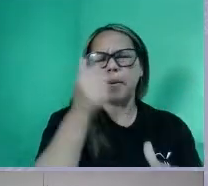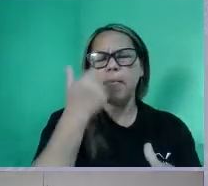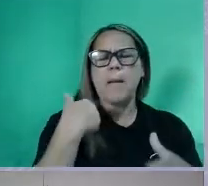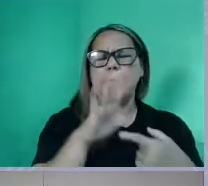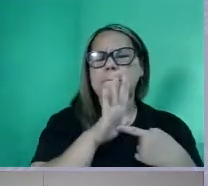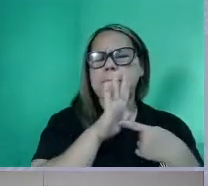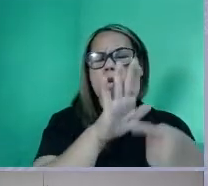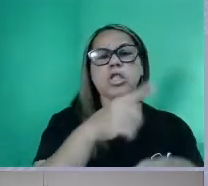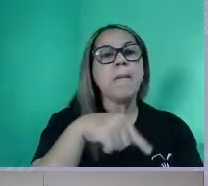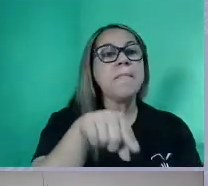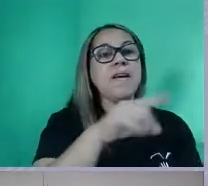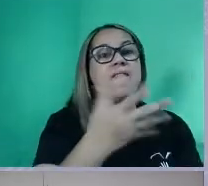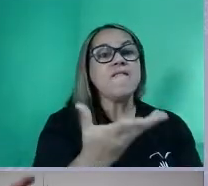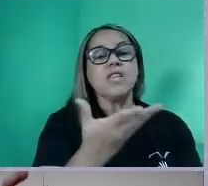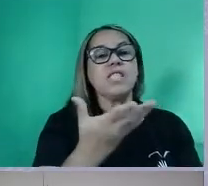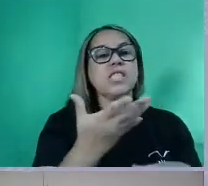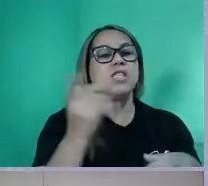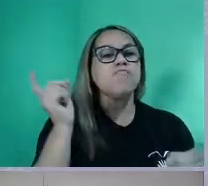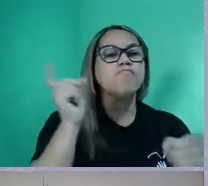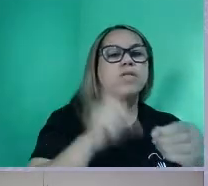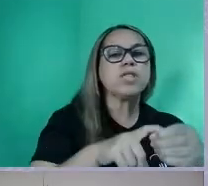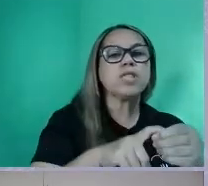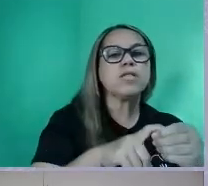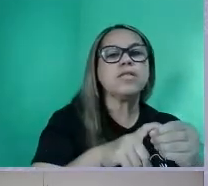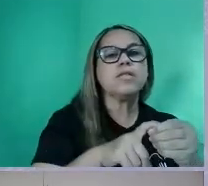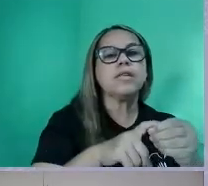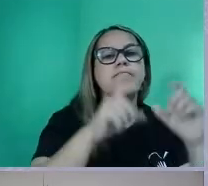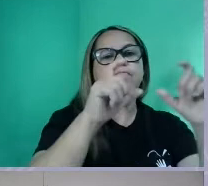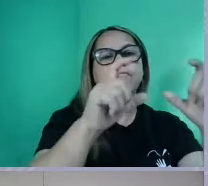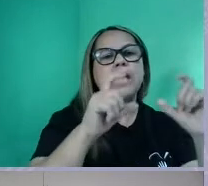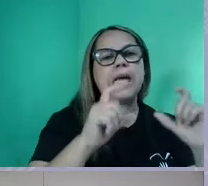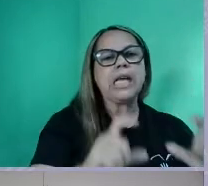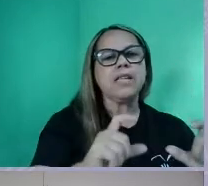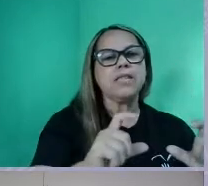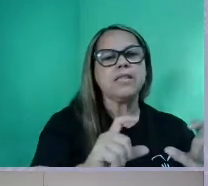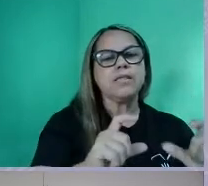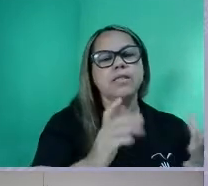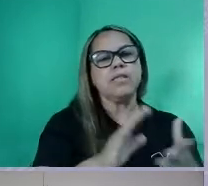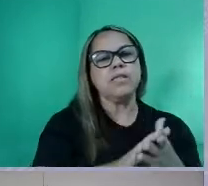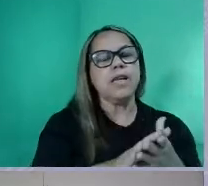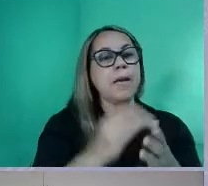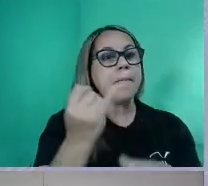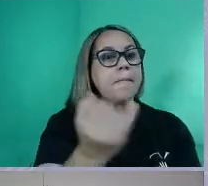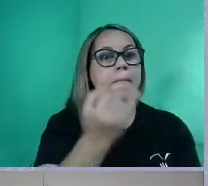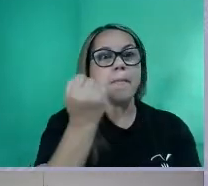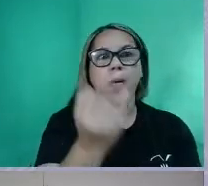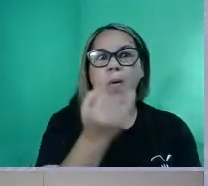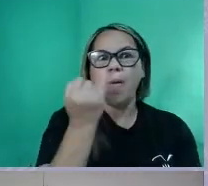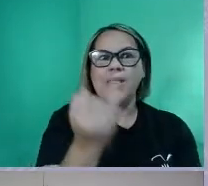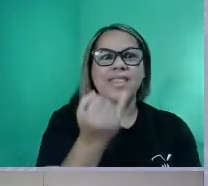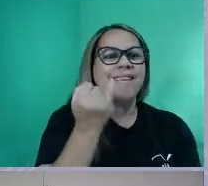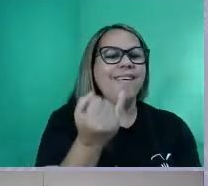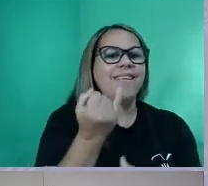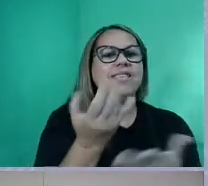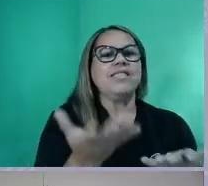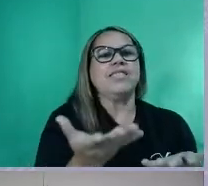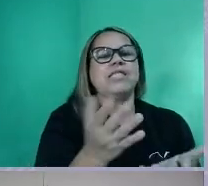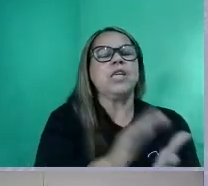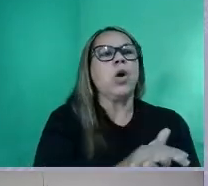para vocês que a conexão interparágrafo é interessantíssima para o corretor do Enem. Certo? Quando